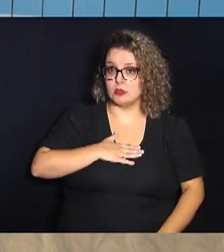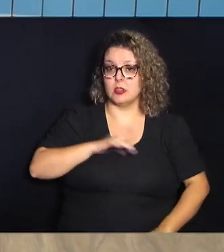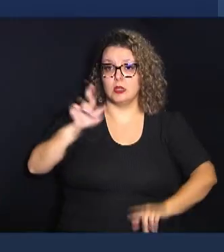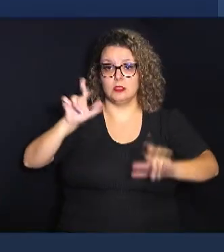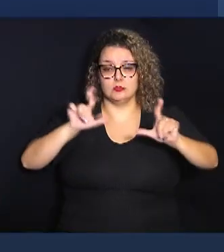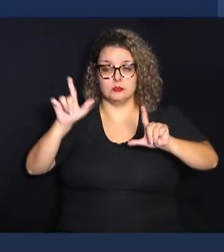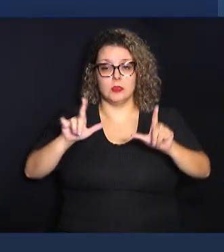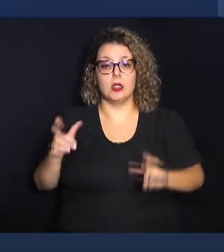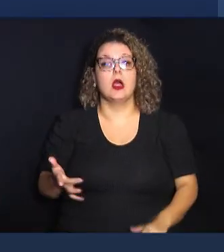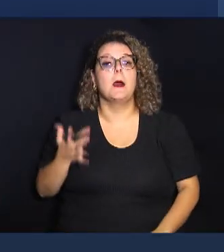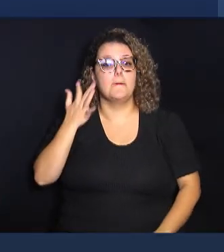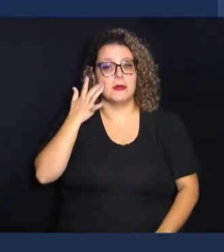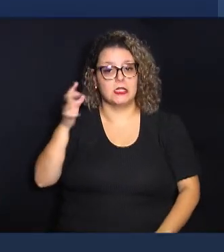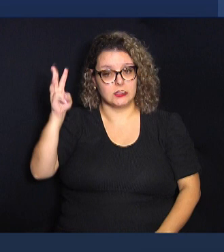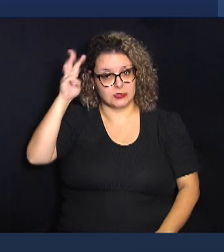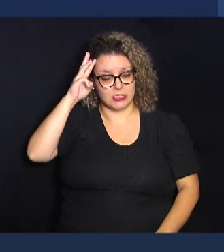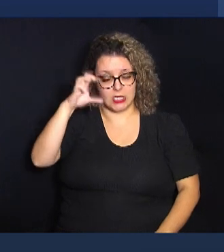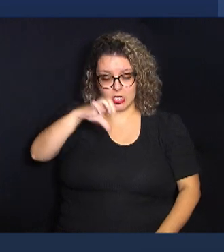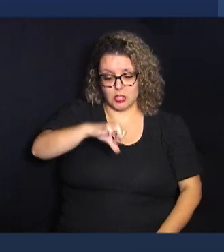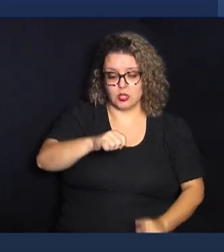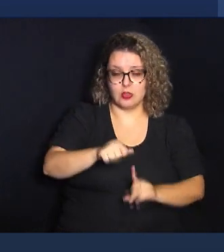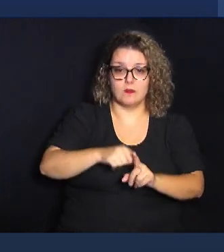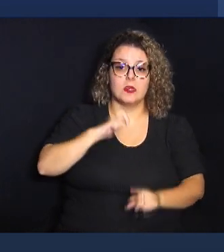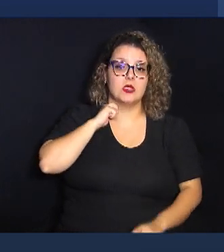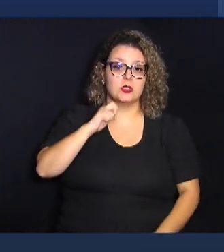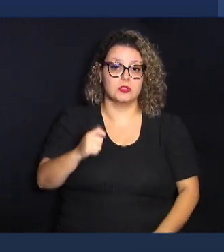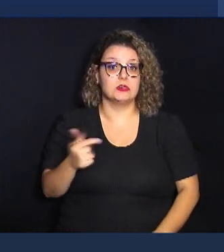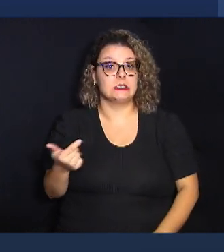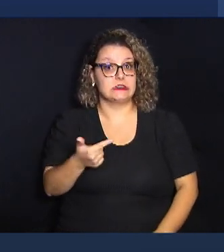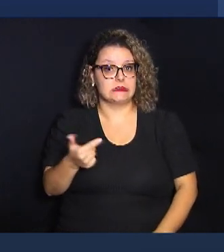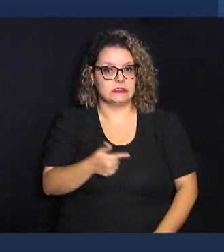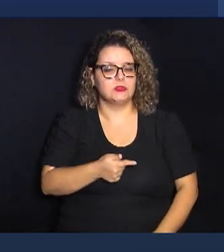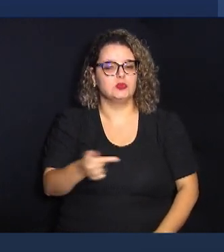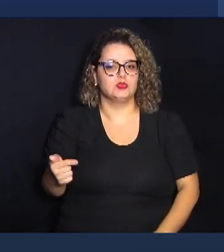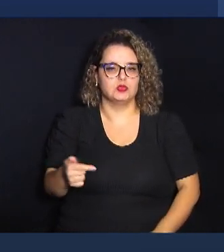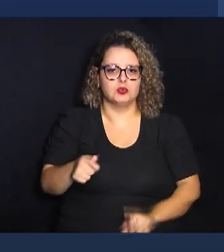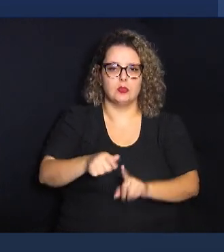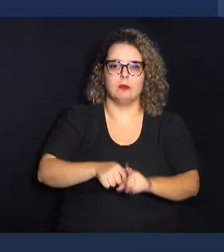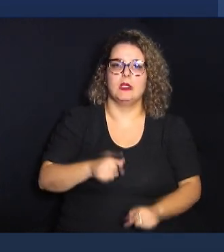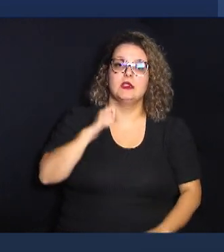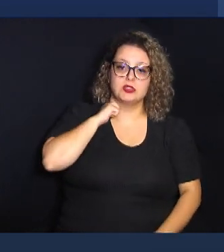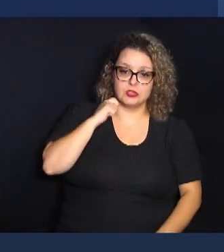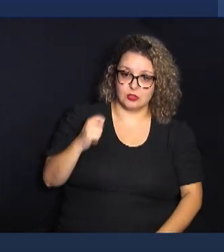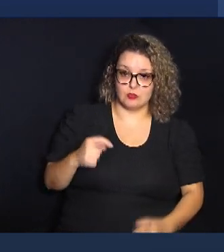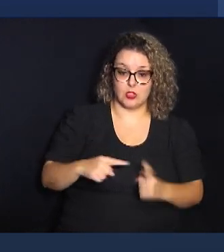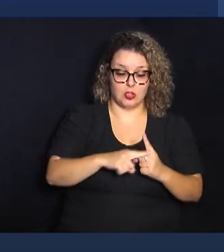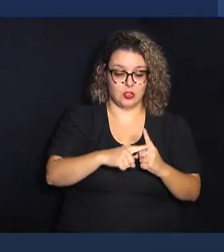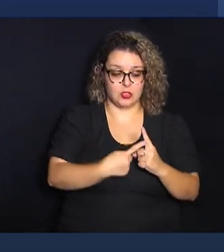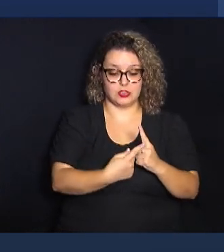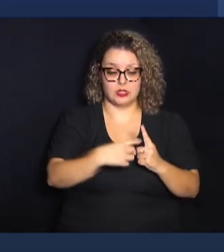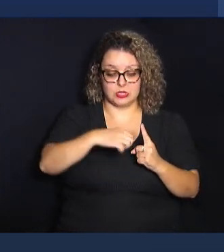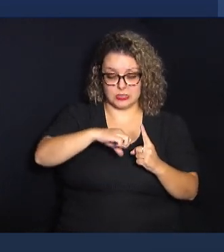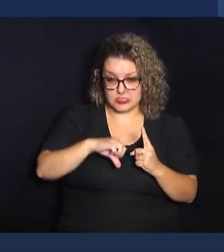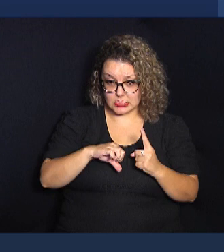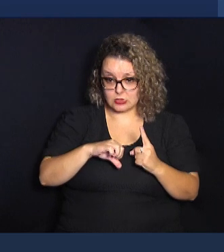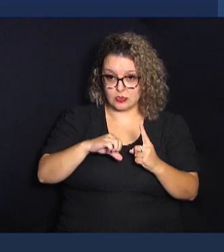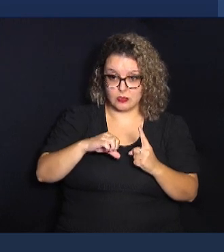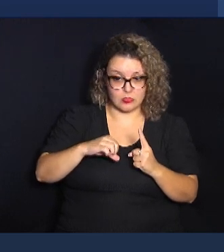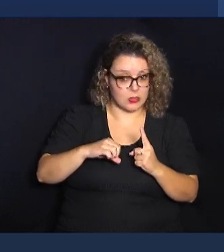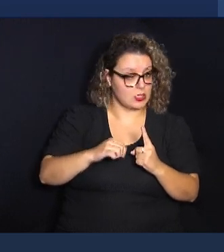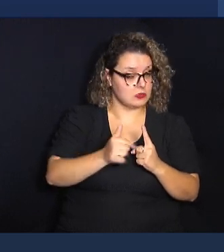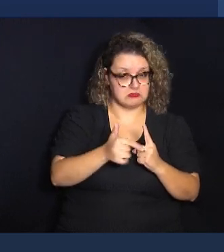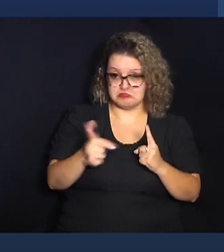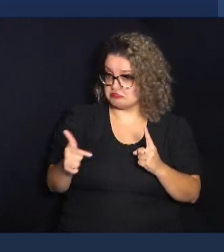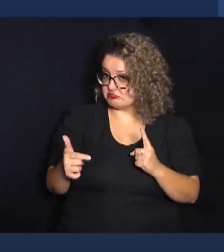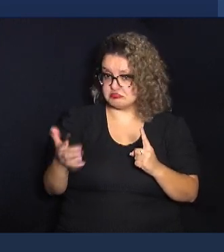amanhã terça-feira nove de abril segunda semana deste mês de abril com mínima de dezenove graus não teremos